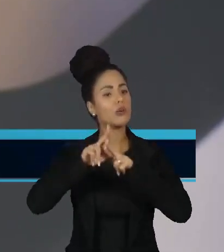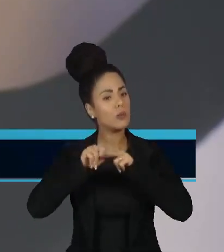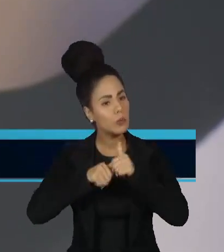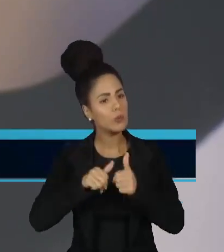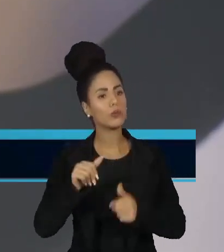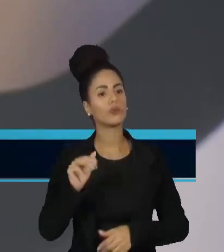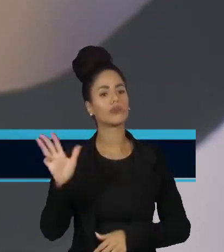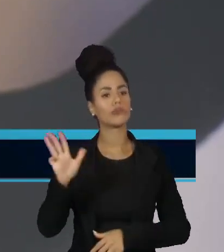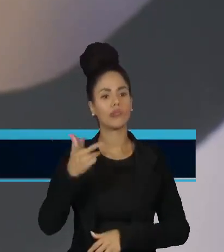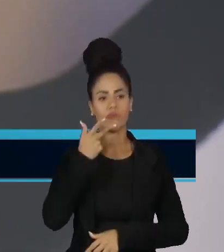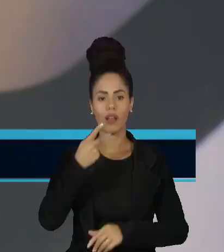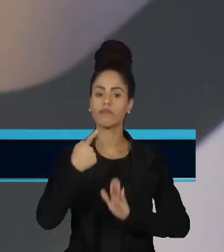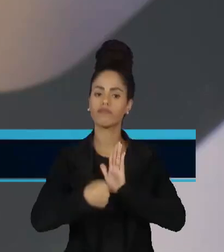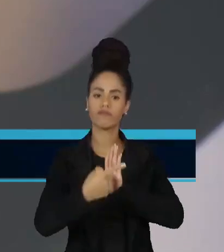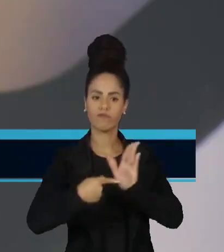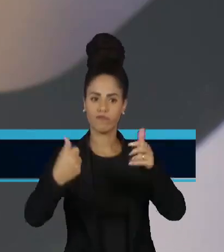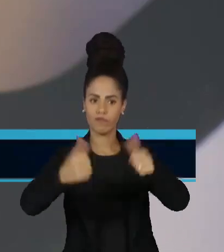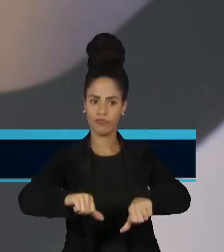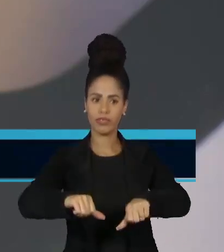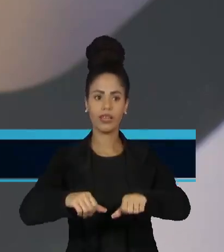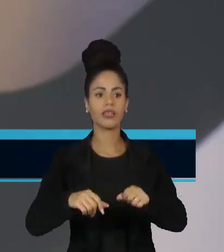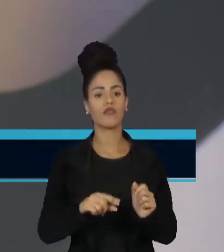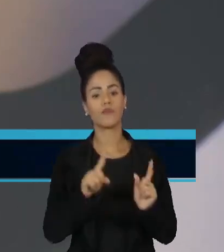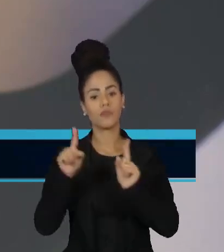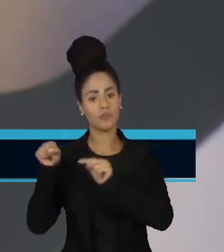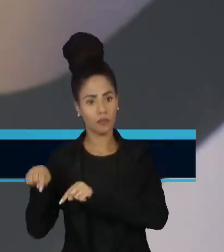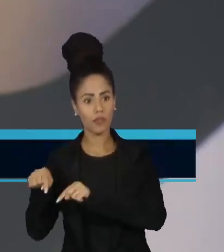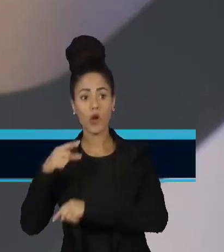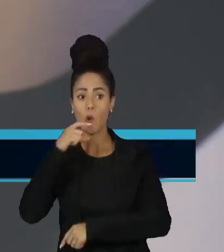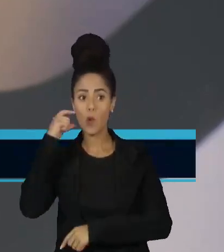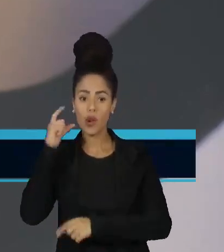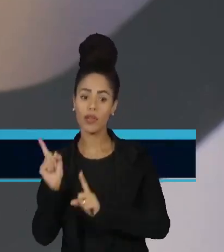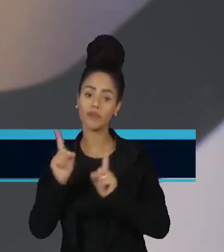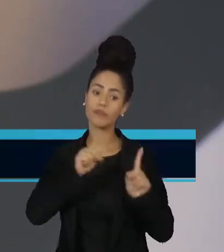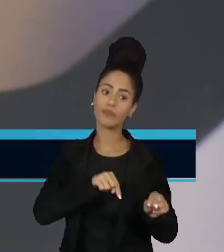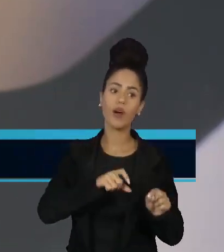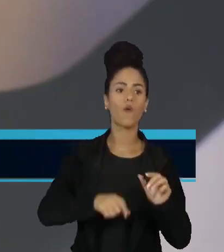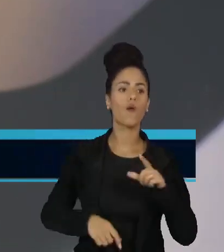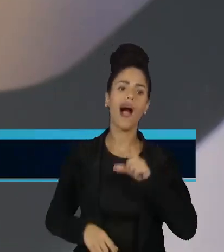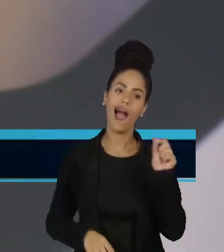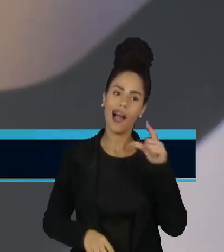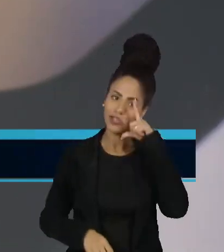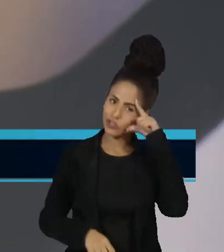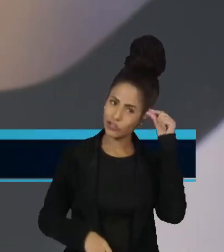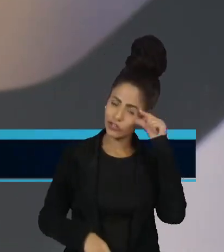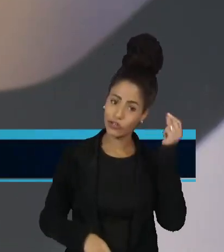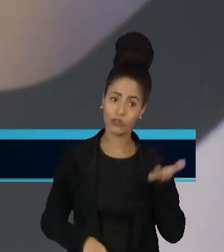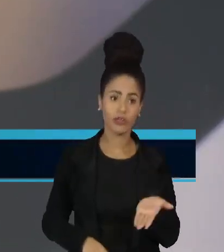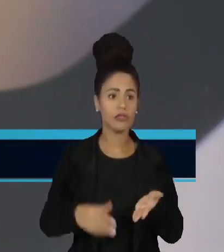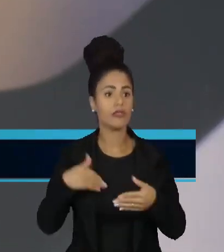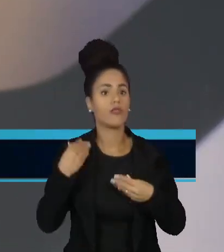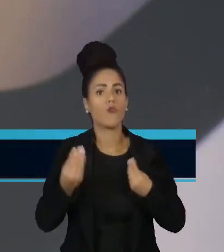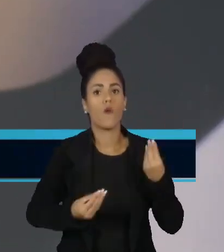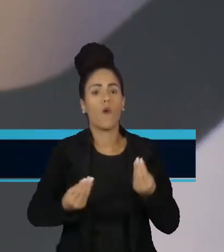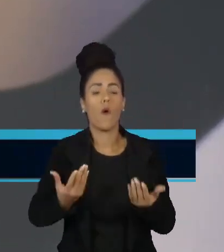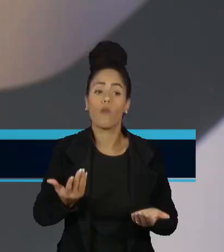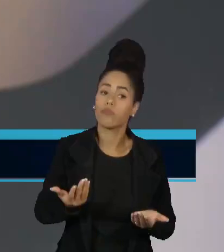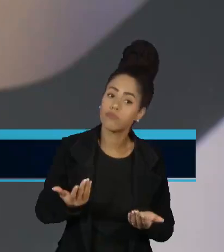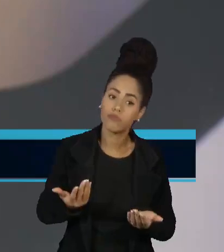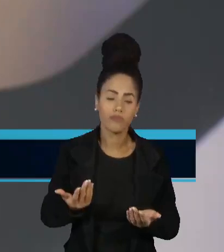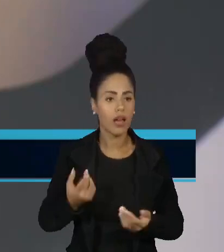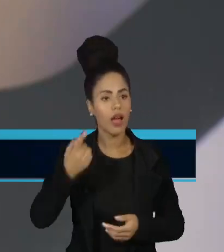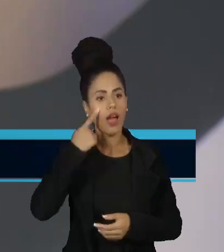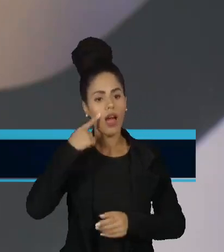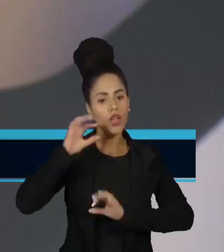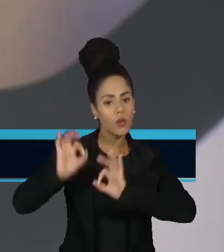tendência dele é vetar. Então, tem de um lado o Lira e do outro a Janja. Ele não costuma se empenhar